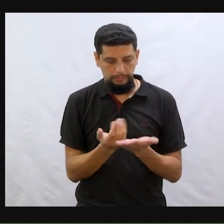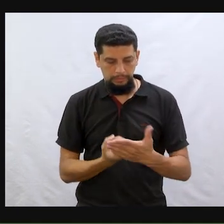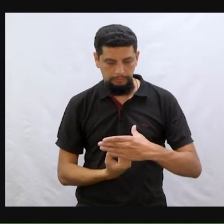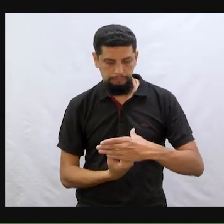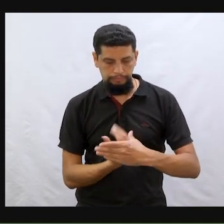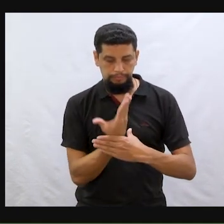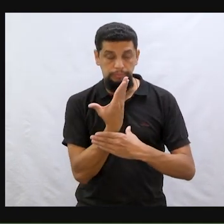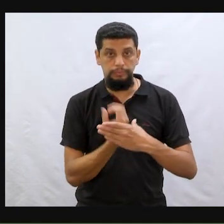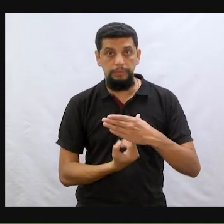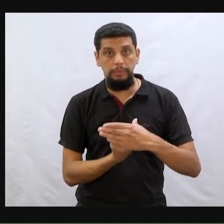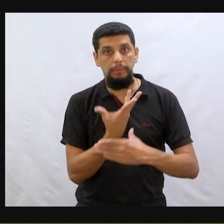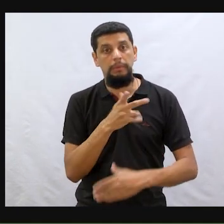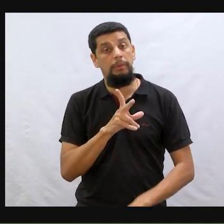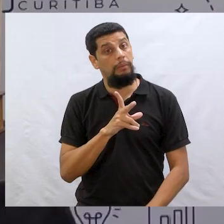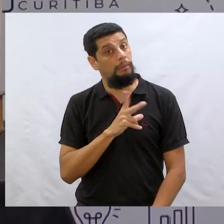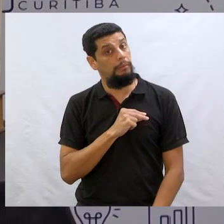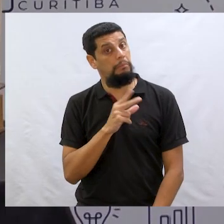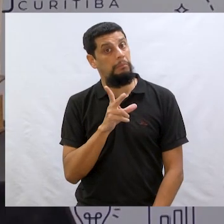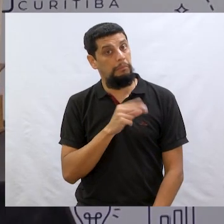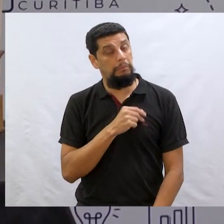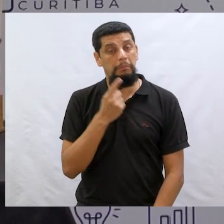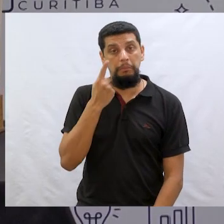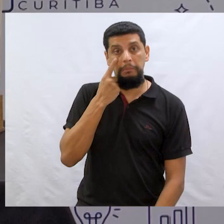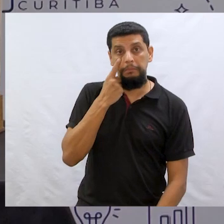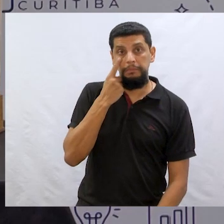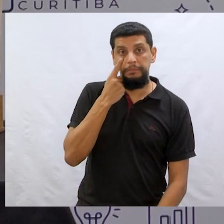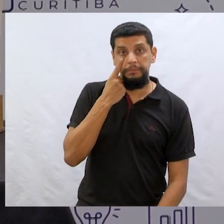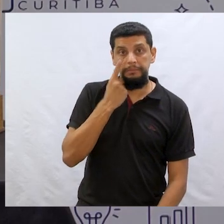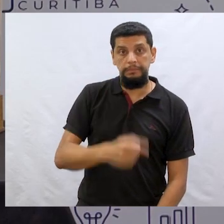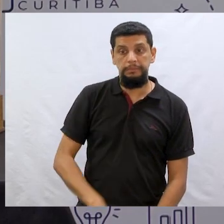livro hoje? Vamos ver?